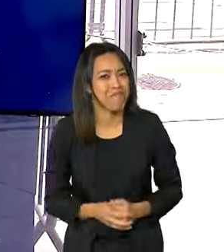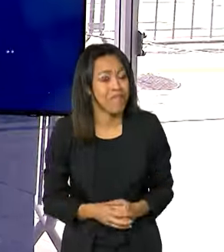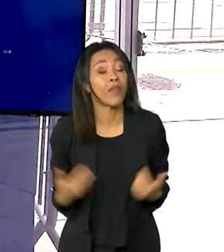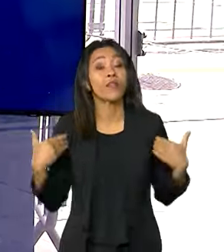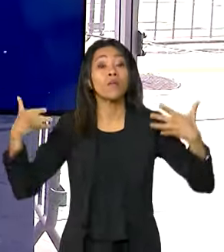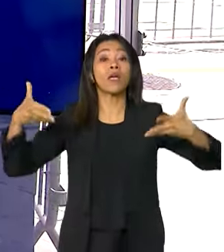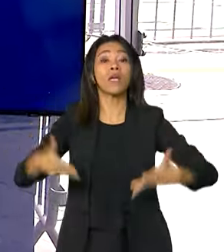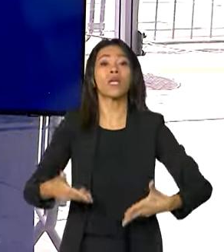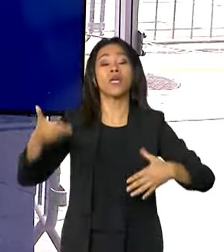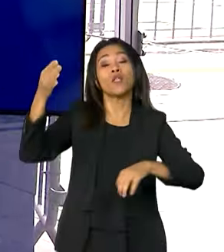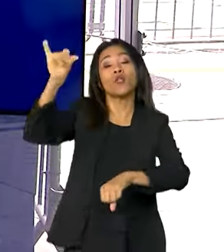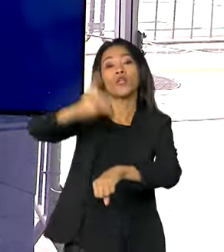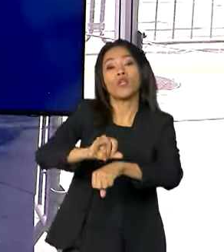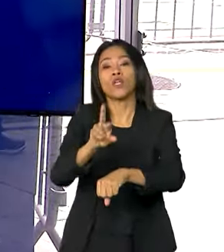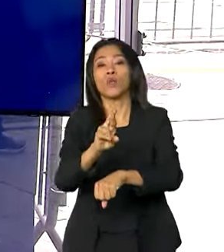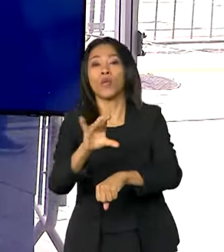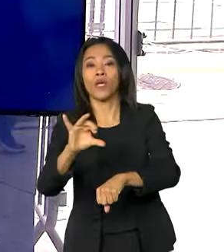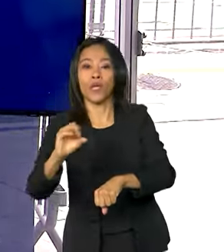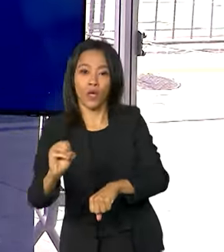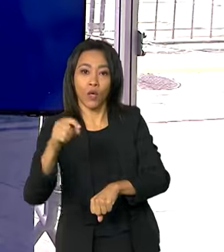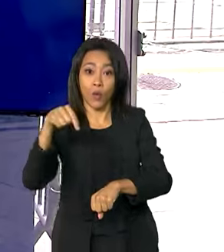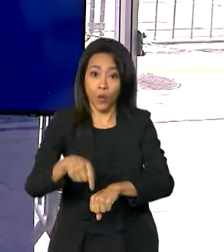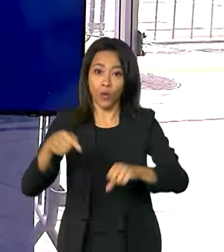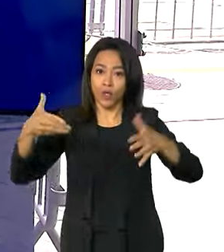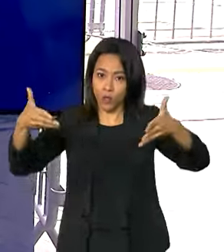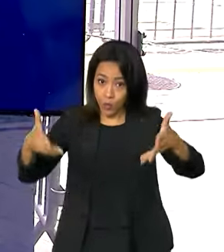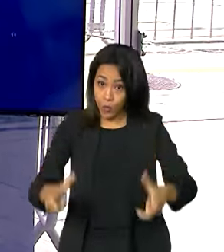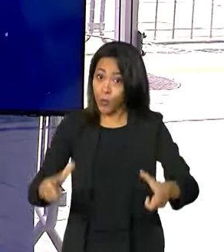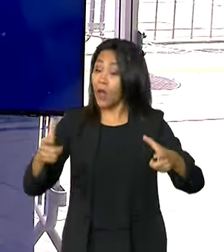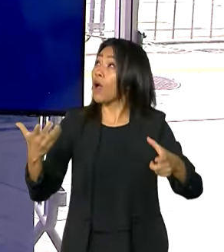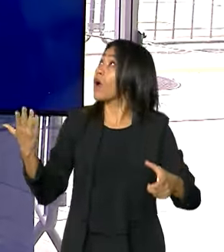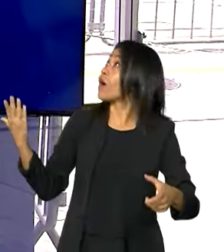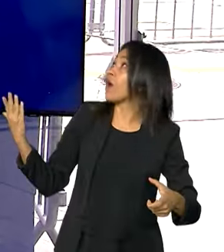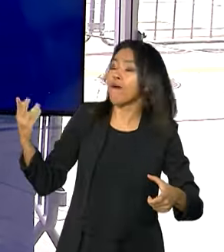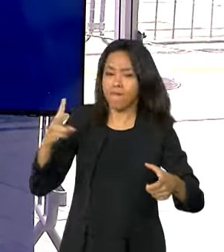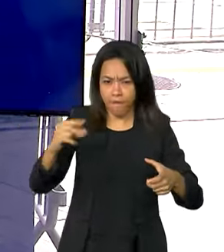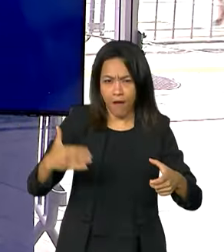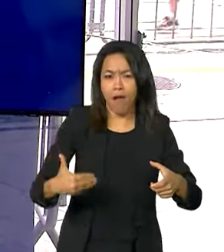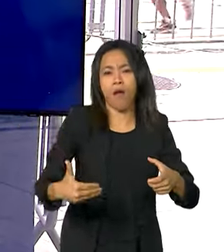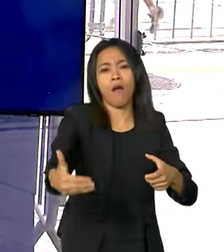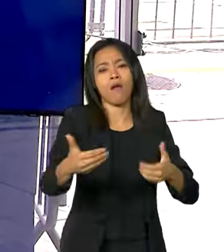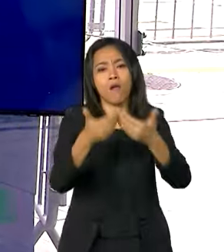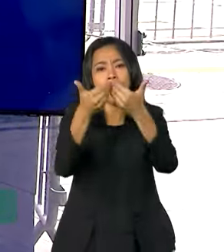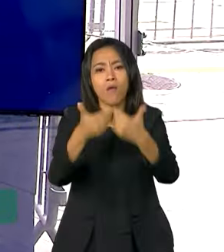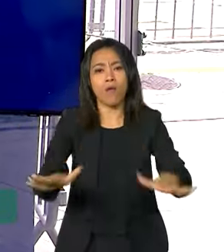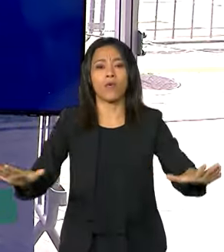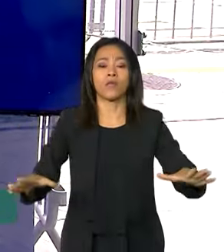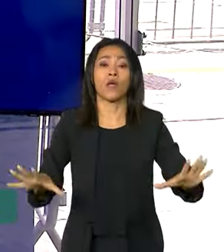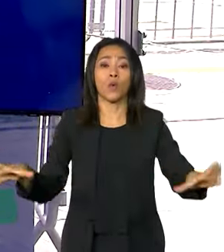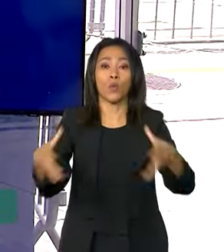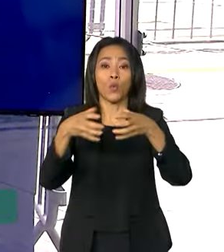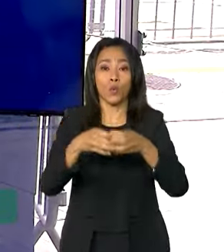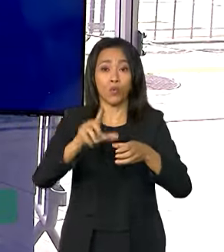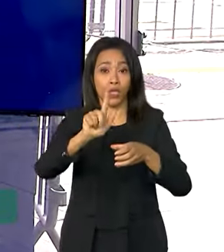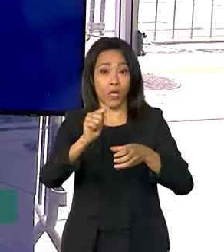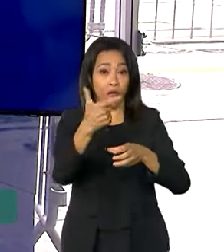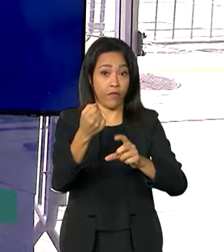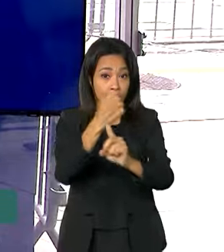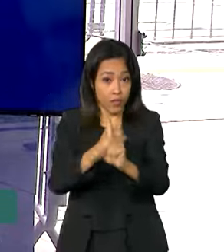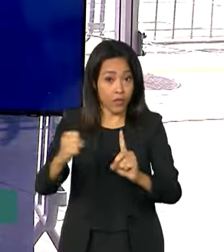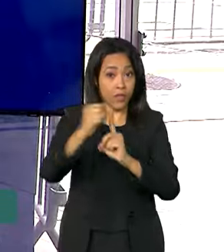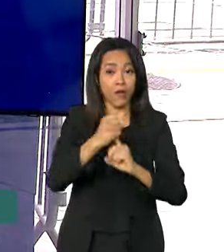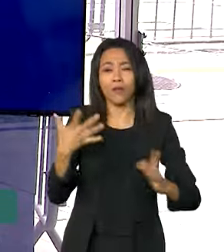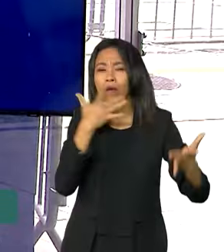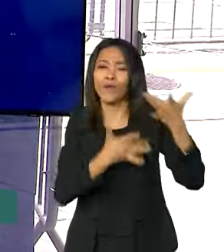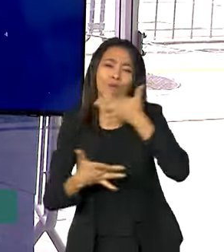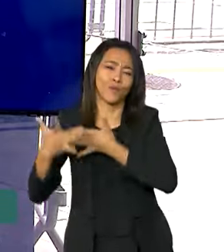disse, no Rio de Janeiro, direto do Porto Maravilha, onde hoje vai começar já o G20 Social. E por aqui, Vanessa, está um clima